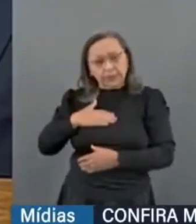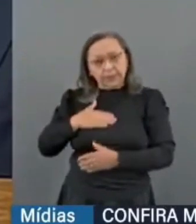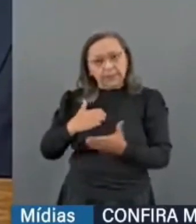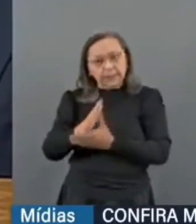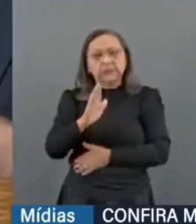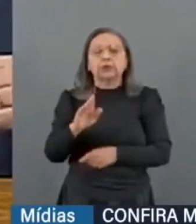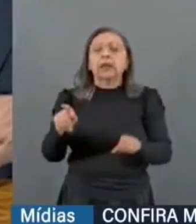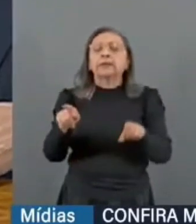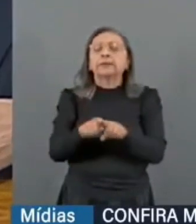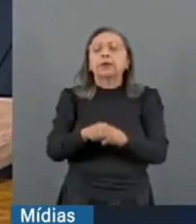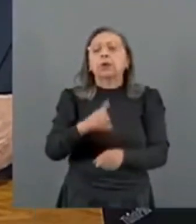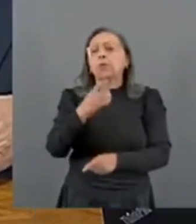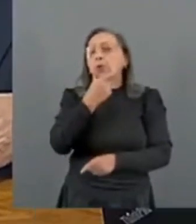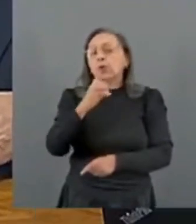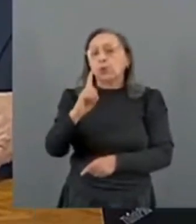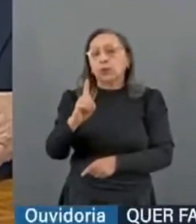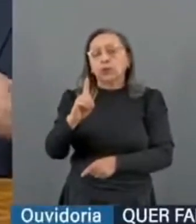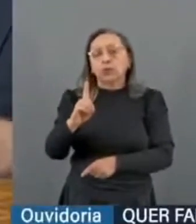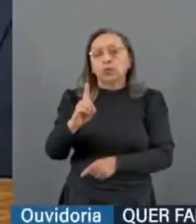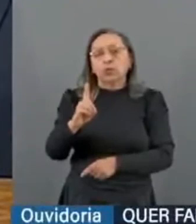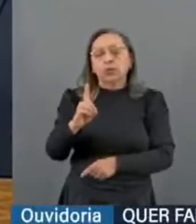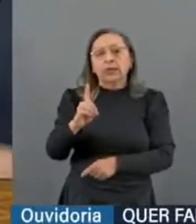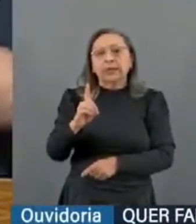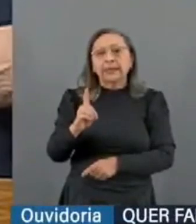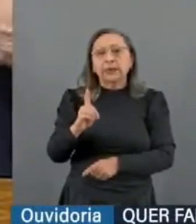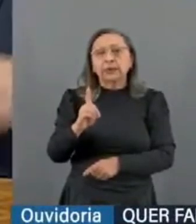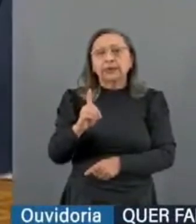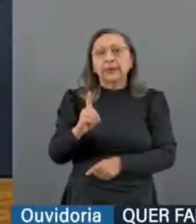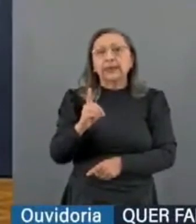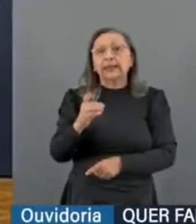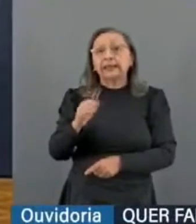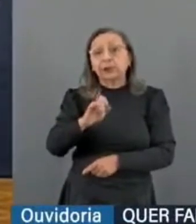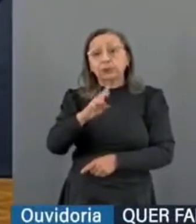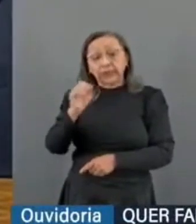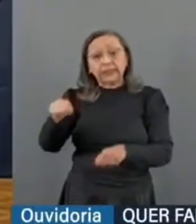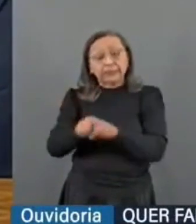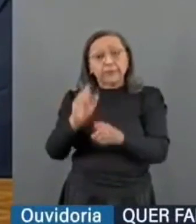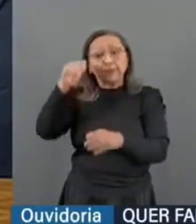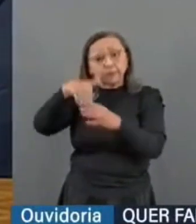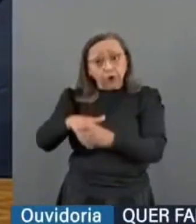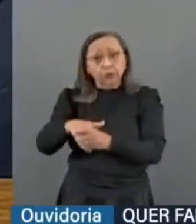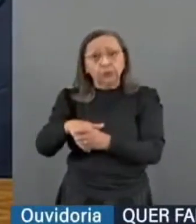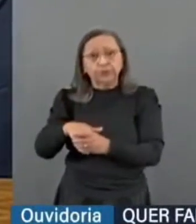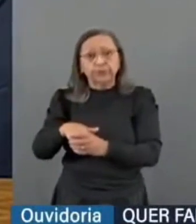Deltan Dallagnol foi eleito com 350 mil votos do povo do Paraná.